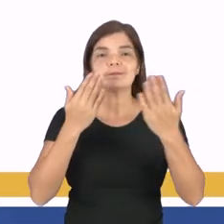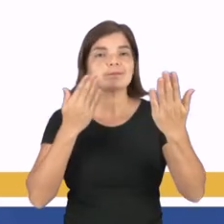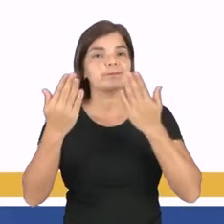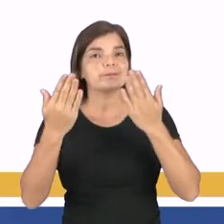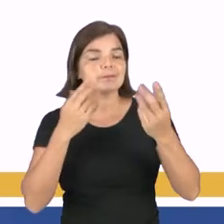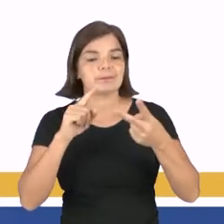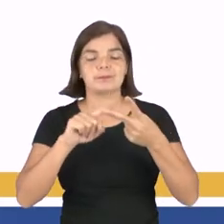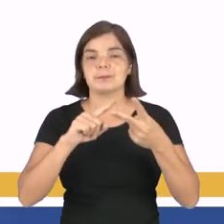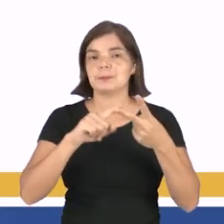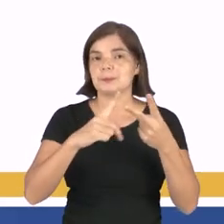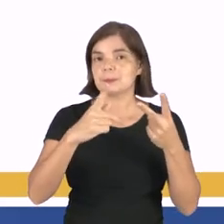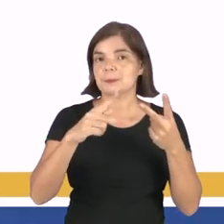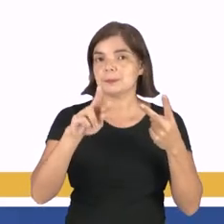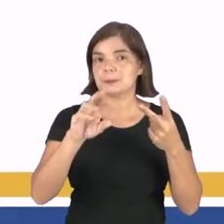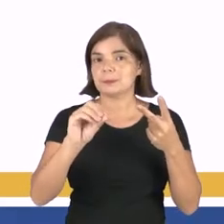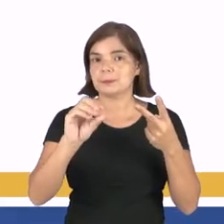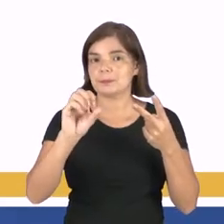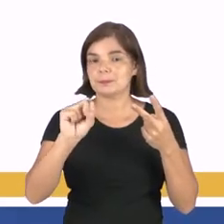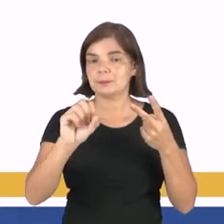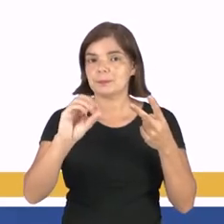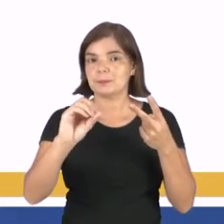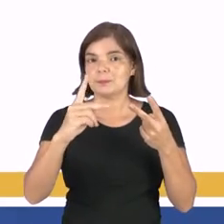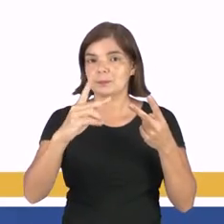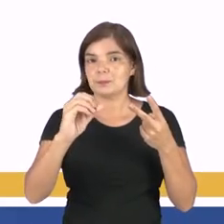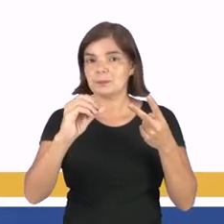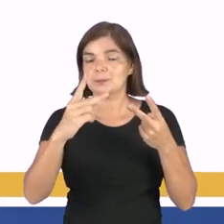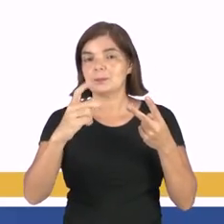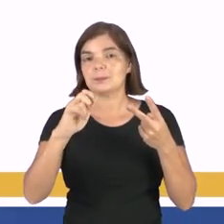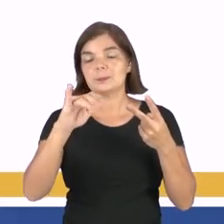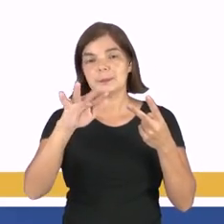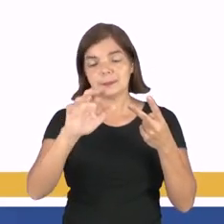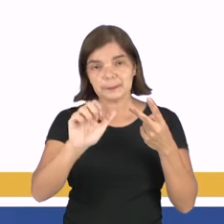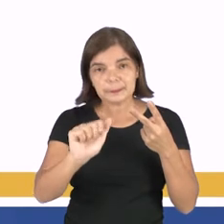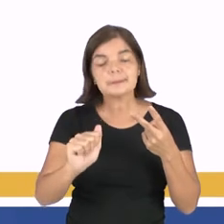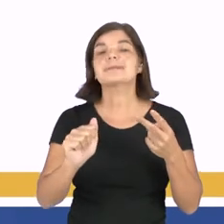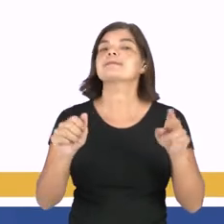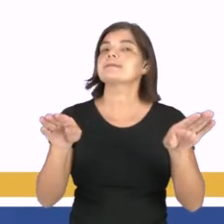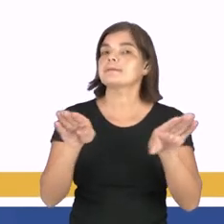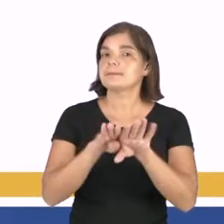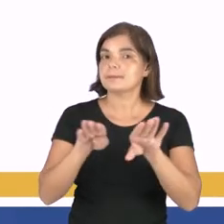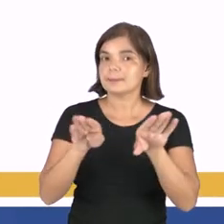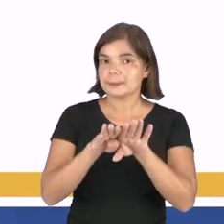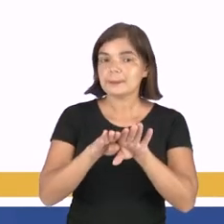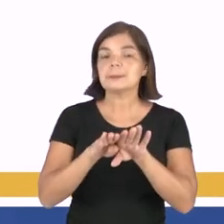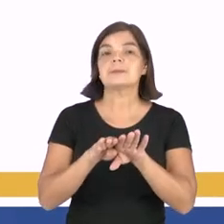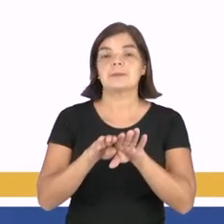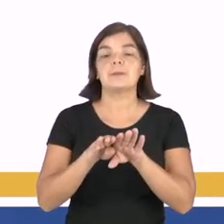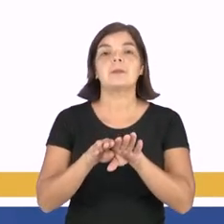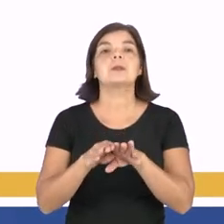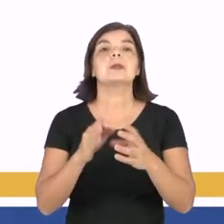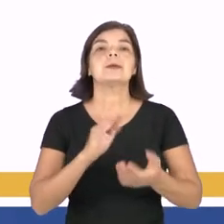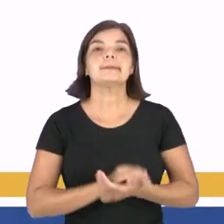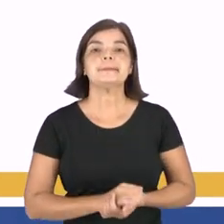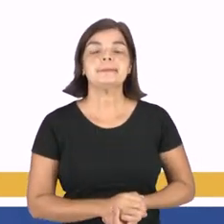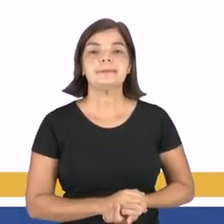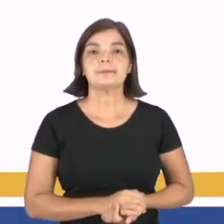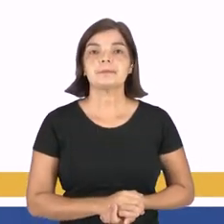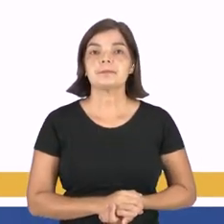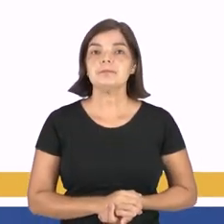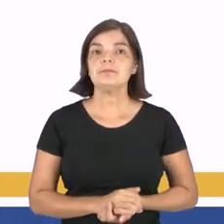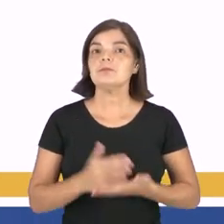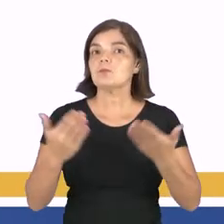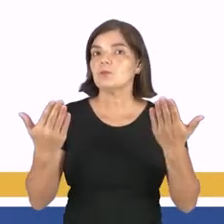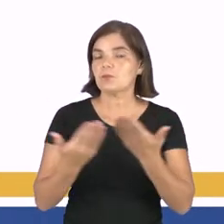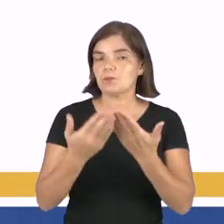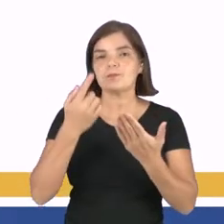Quando há um termo comparativo para comparar elementos. E falamos sobre a prosopopeia. Agora, vamos ler